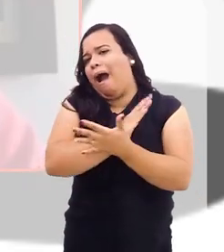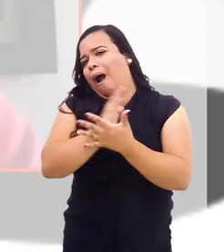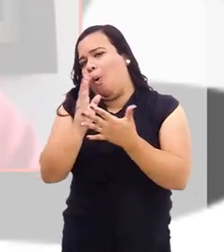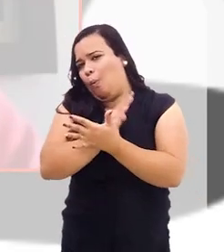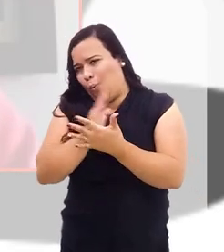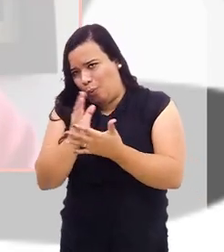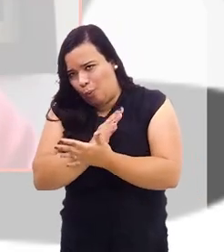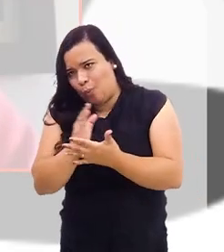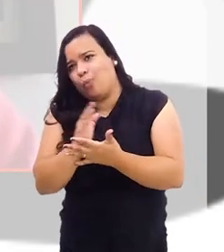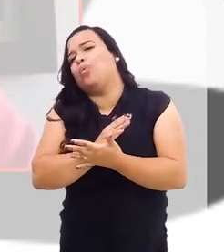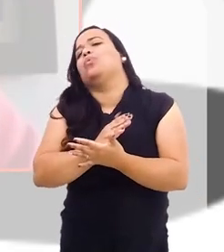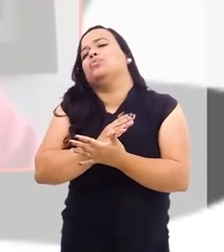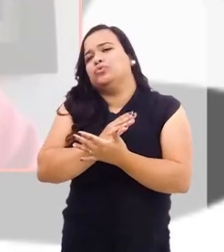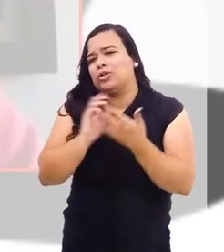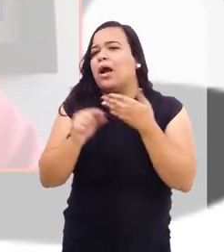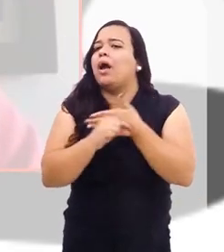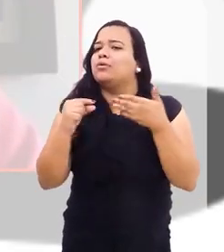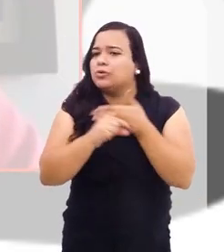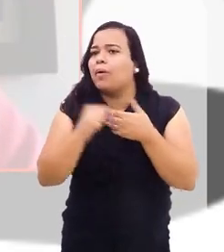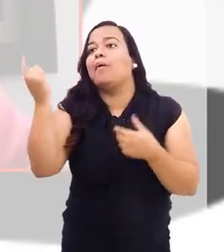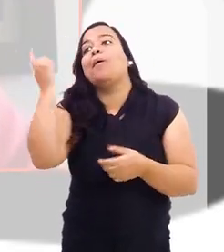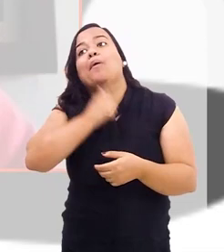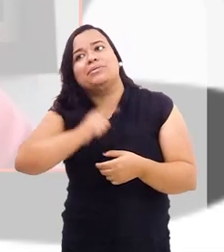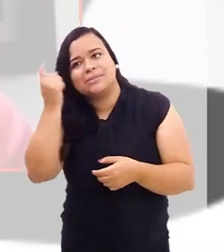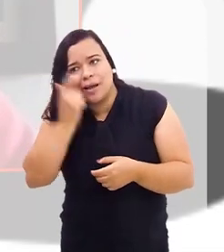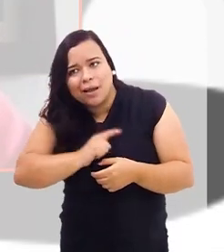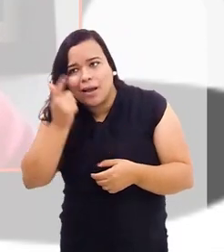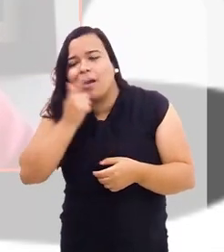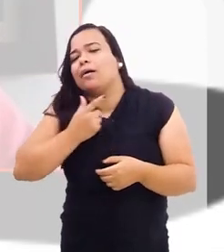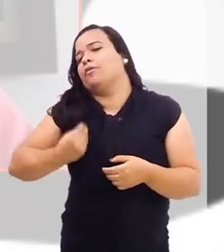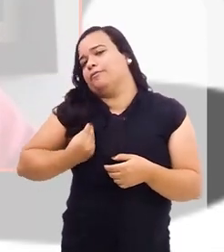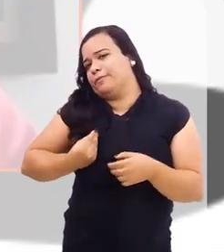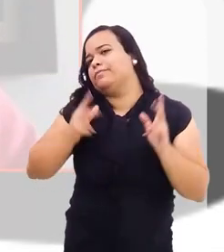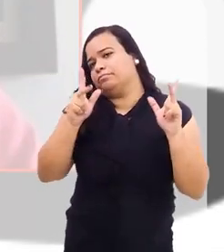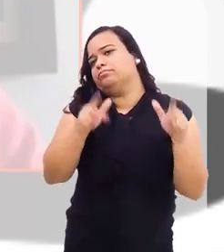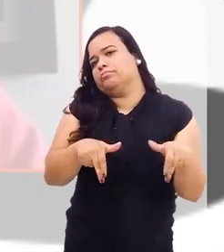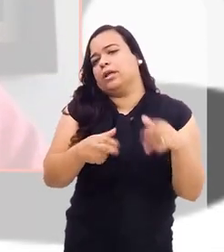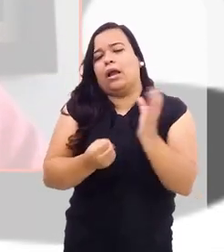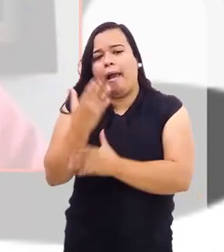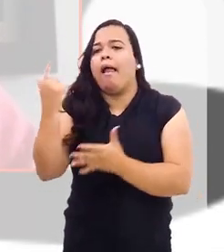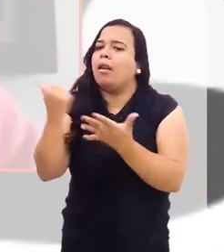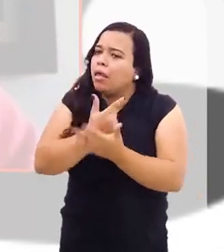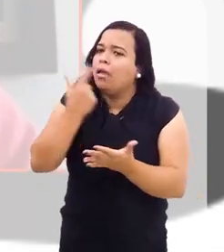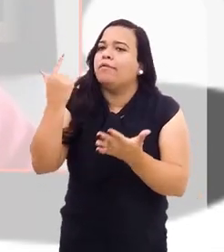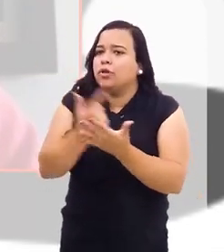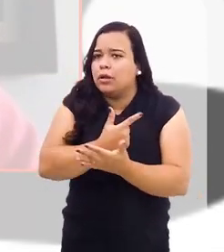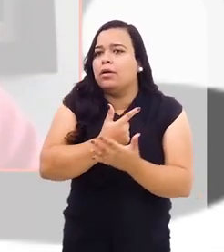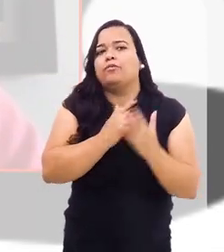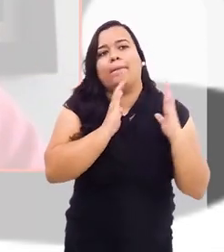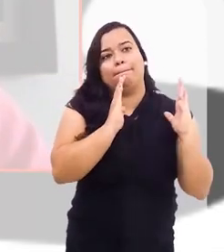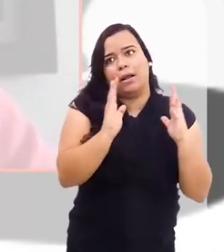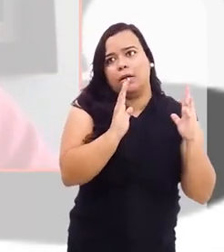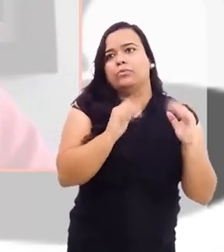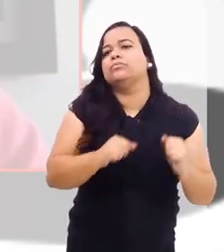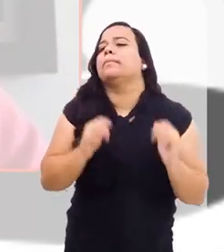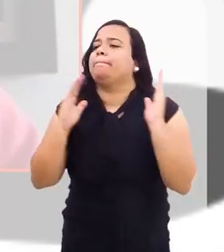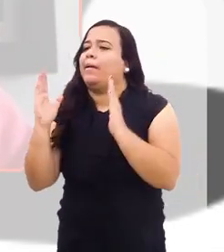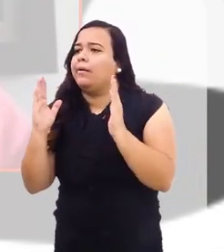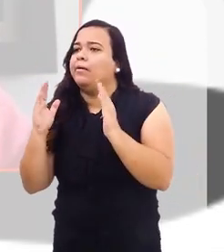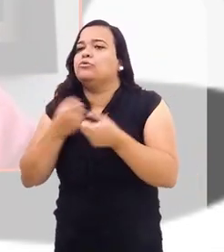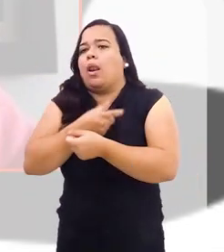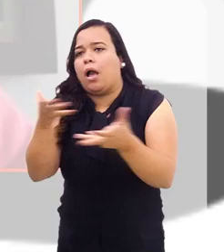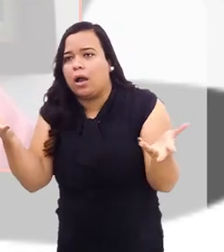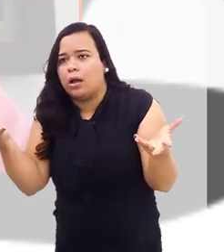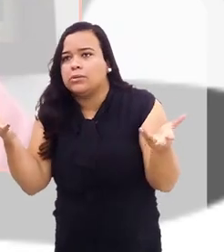podem viver de royalties, simplesmente de royalties e ficar produzindo livros de tanto em tanto tempo, né?